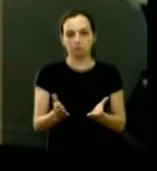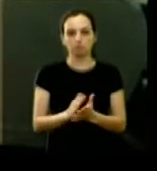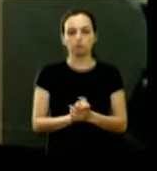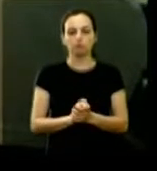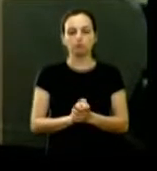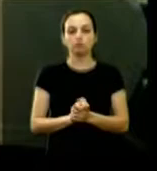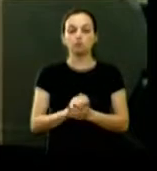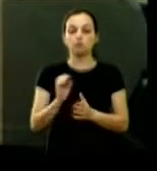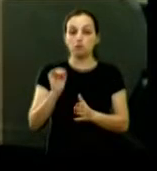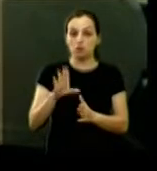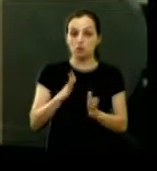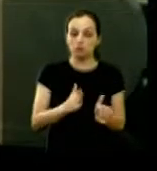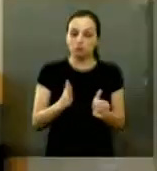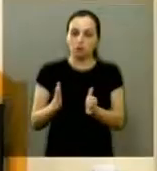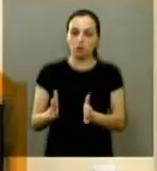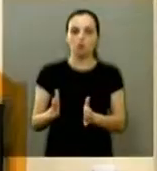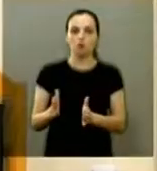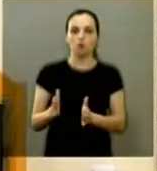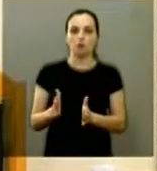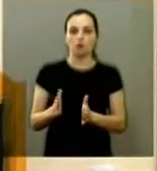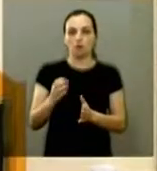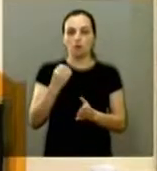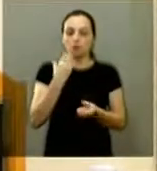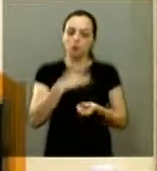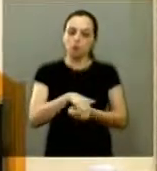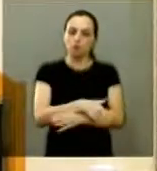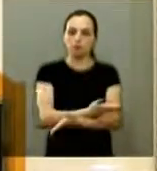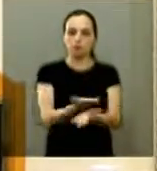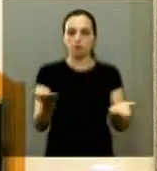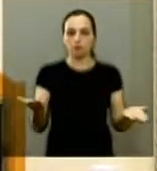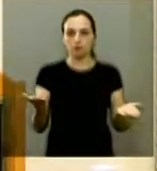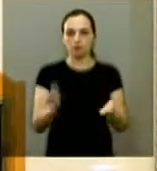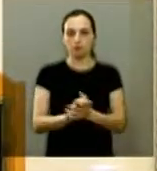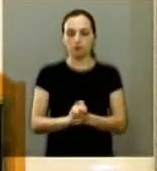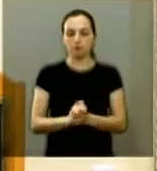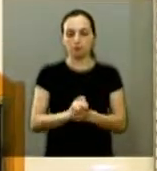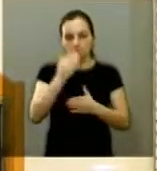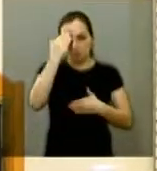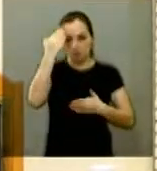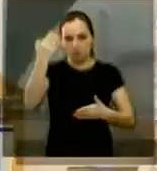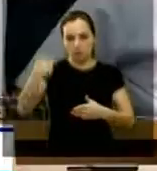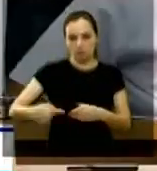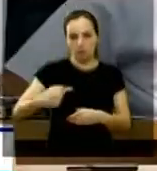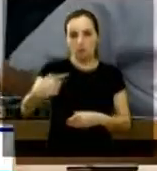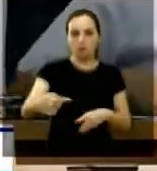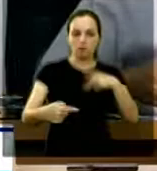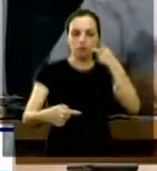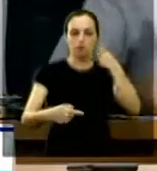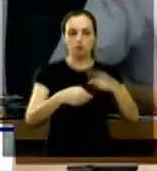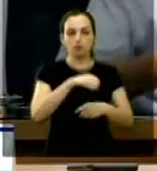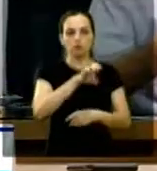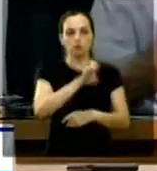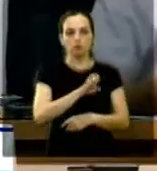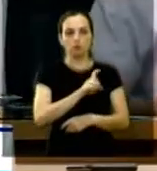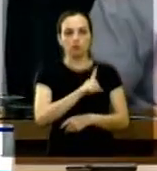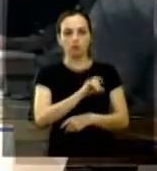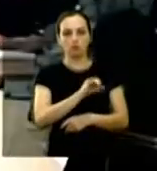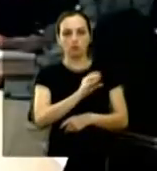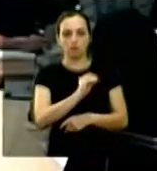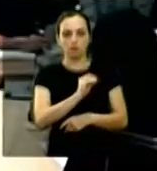era só isso por um momento uma boa noite a todos muito obrigado o próximo vereador inscrito o vereador Edio Lopes